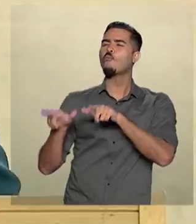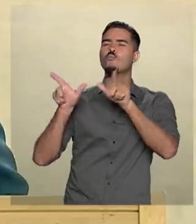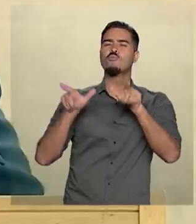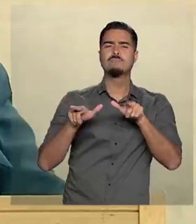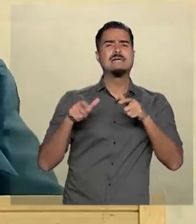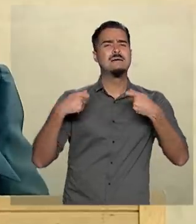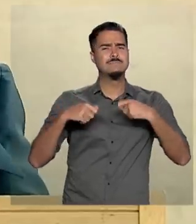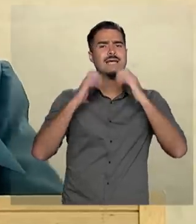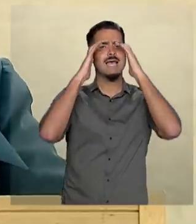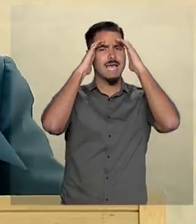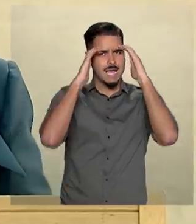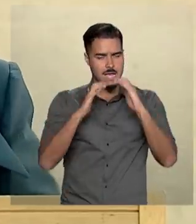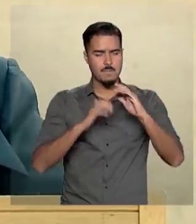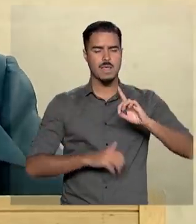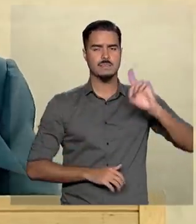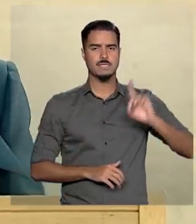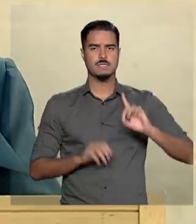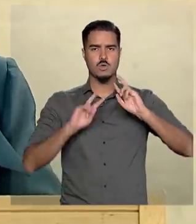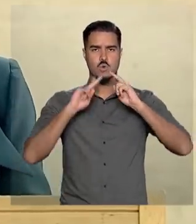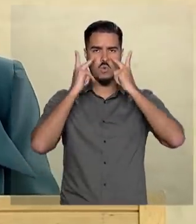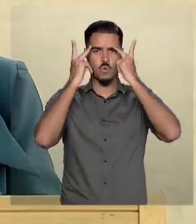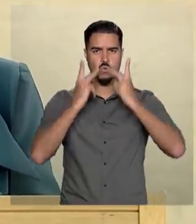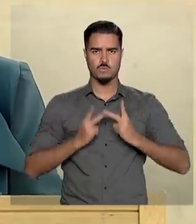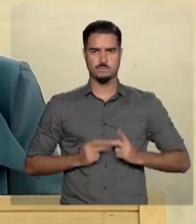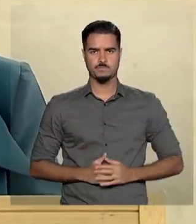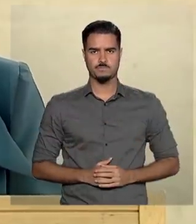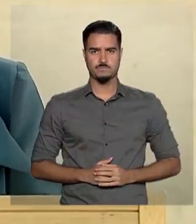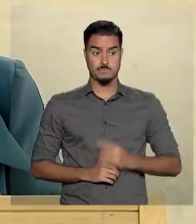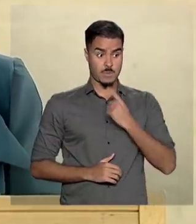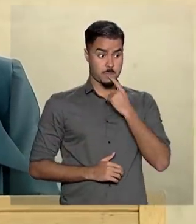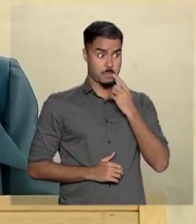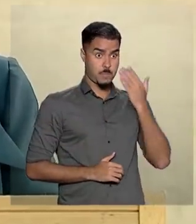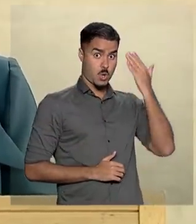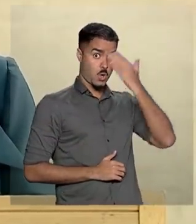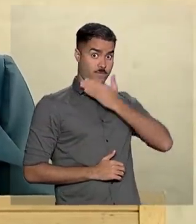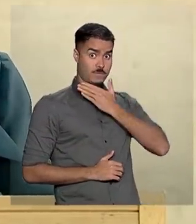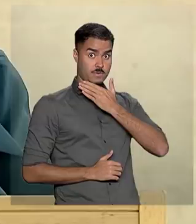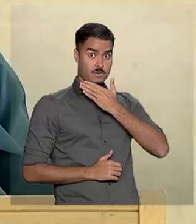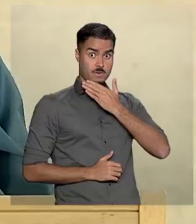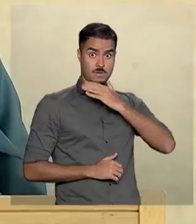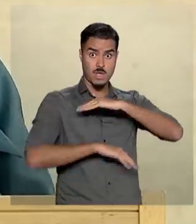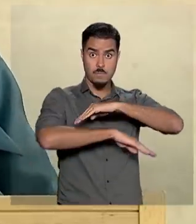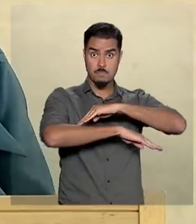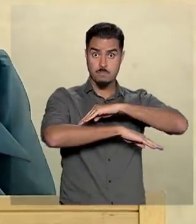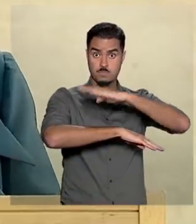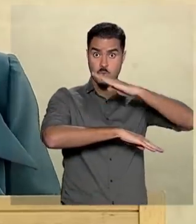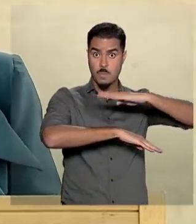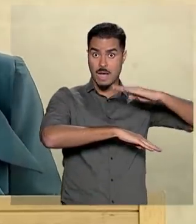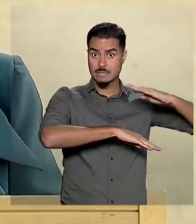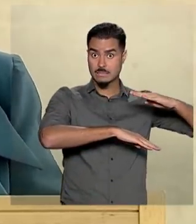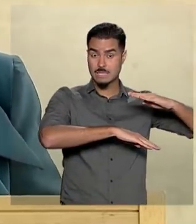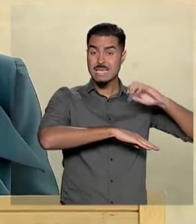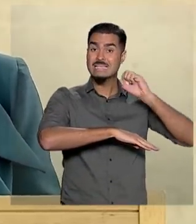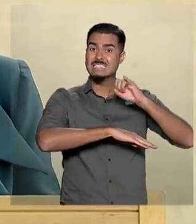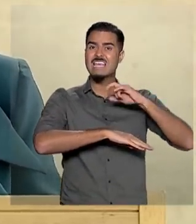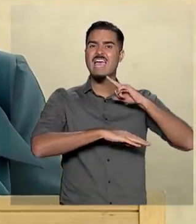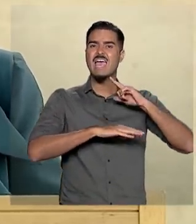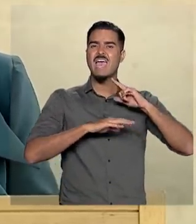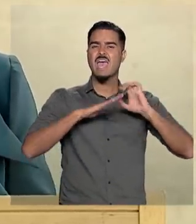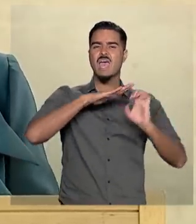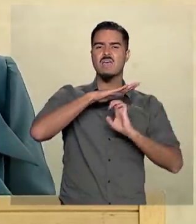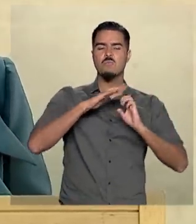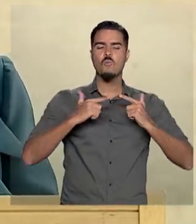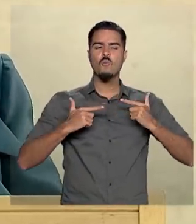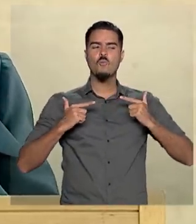direitos humanos. Como demonstrou a recente tragédia em Brumadinho, a ação ou omissão de empresas